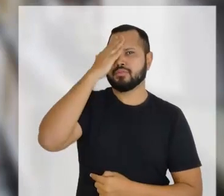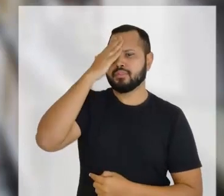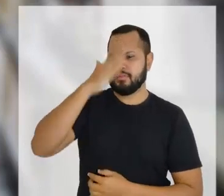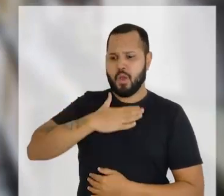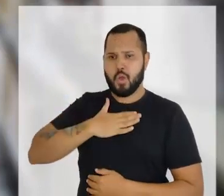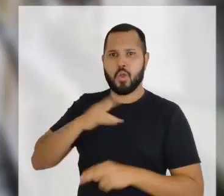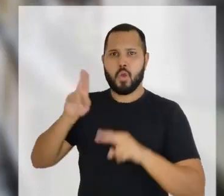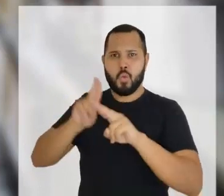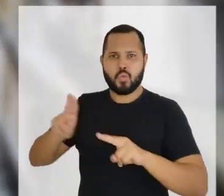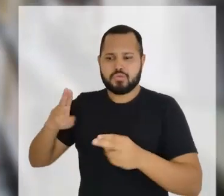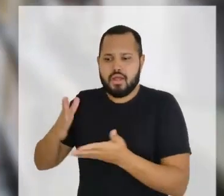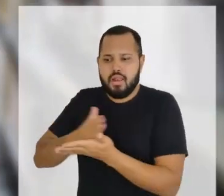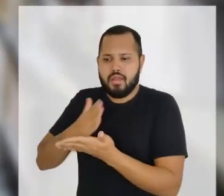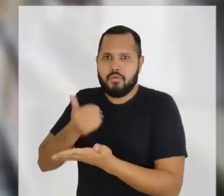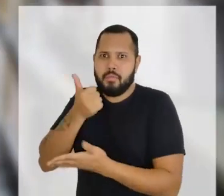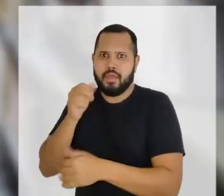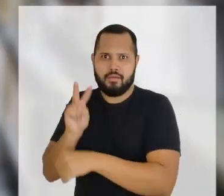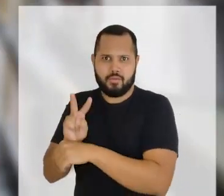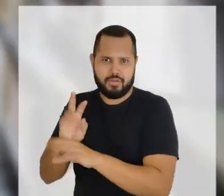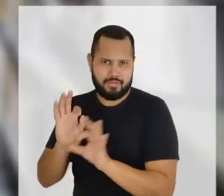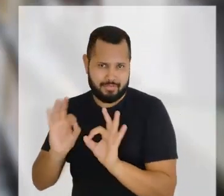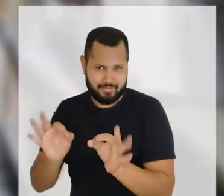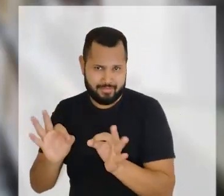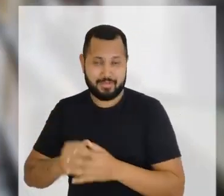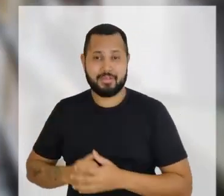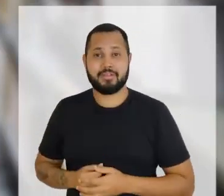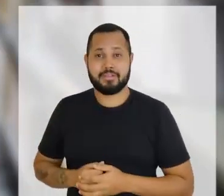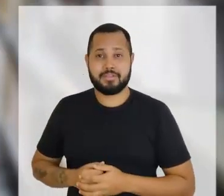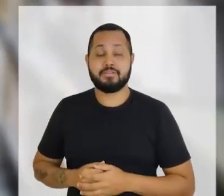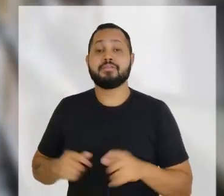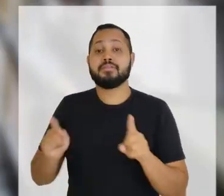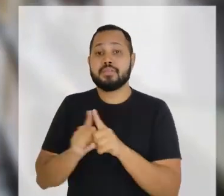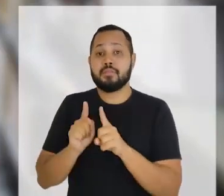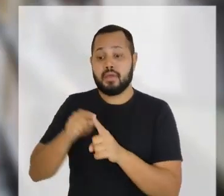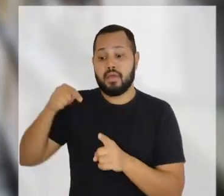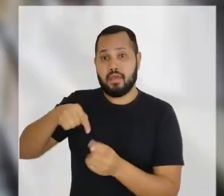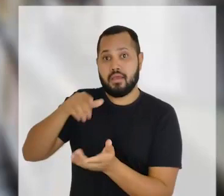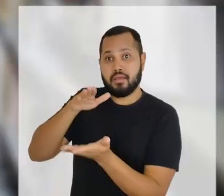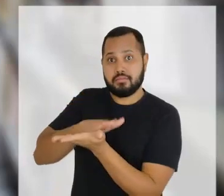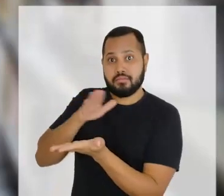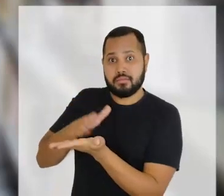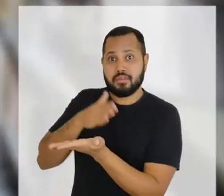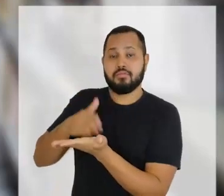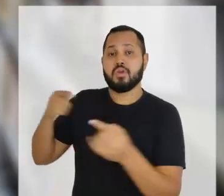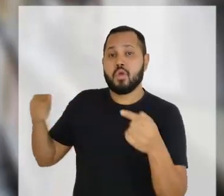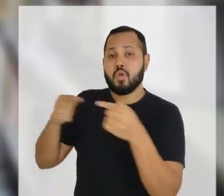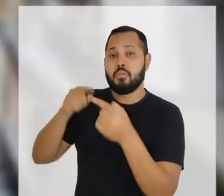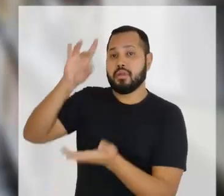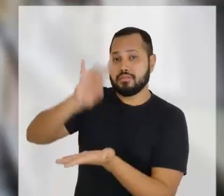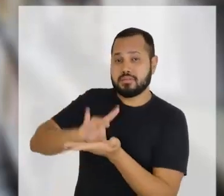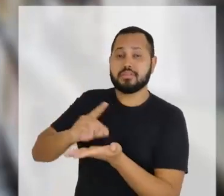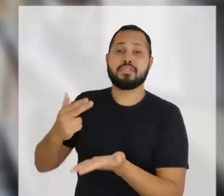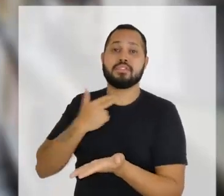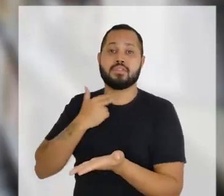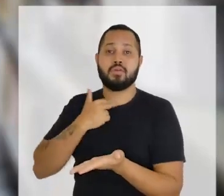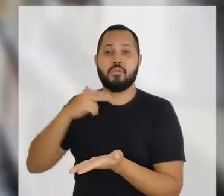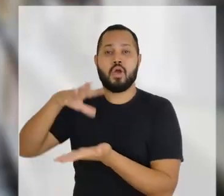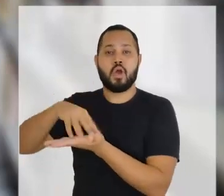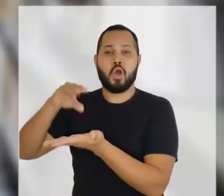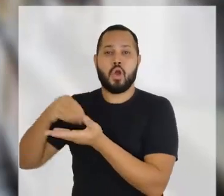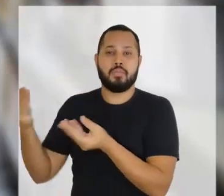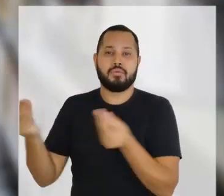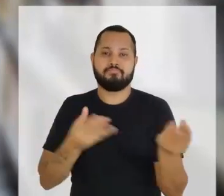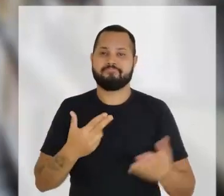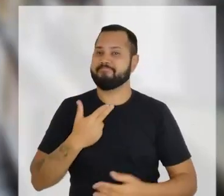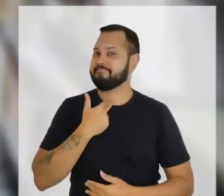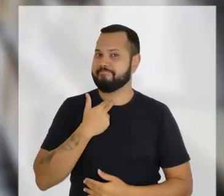Afinal, quem não gosta de uma obra em bom estado de conservação, não é mesmo? Ah, e a obra precisa ser totalmente original.